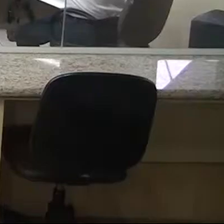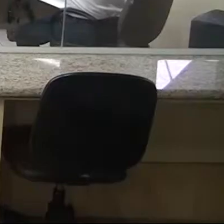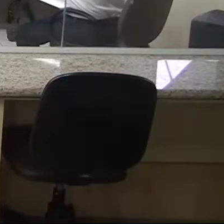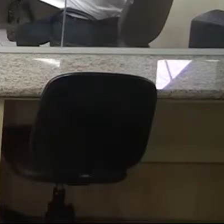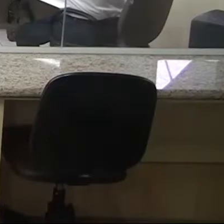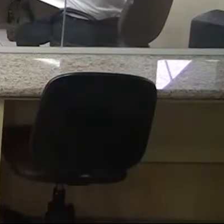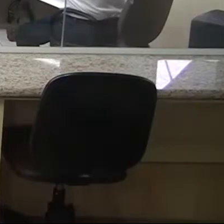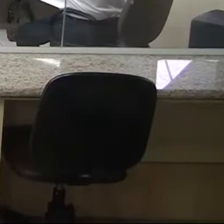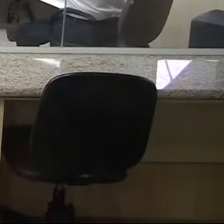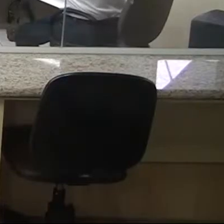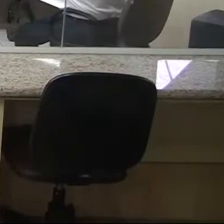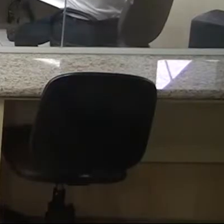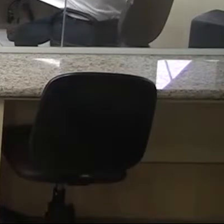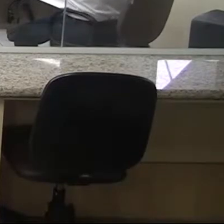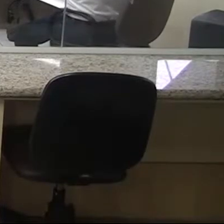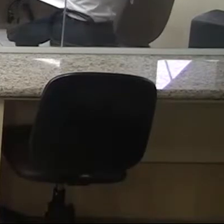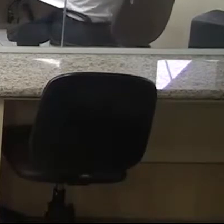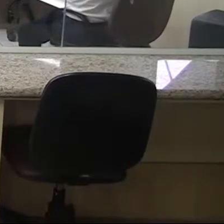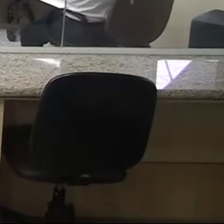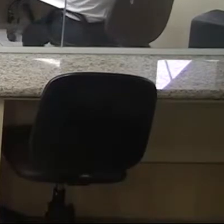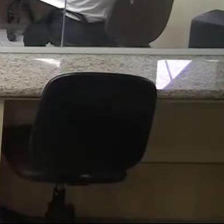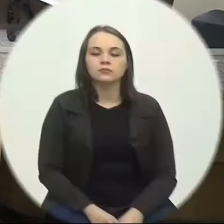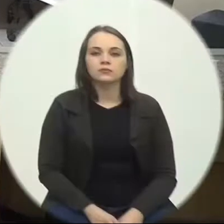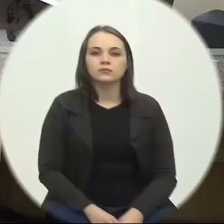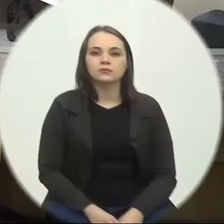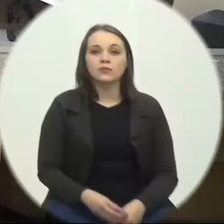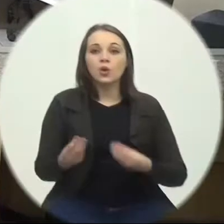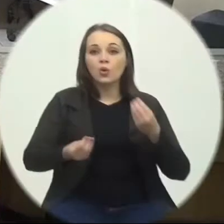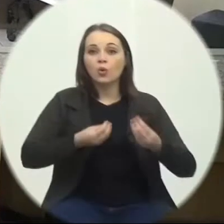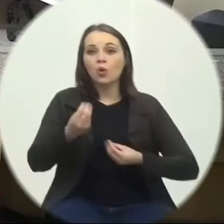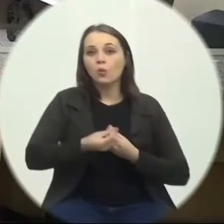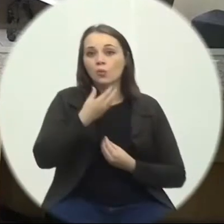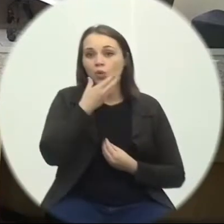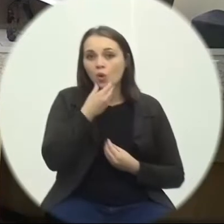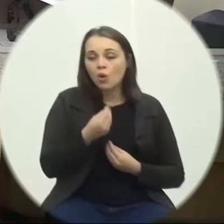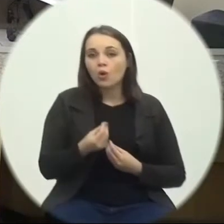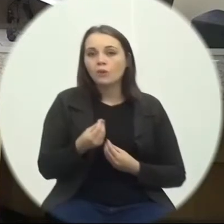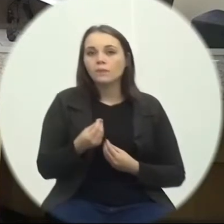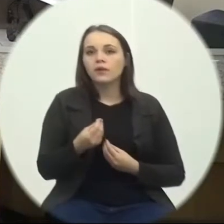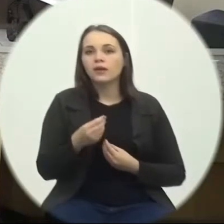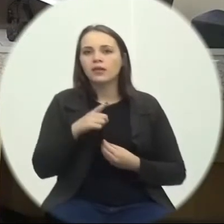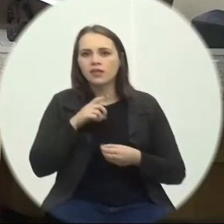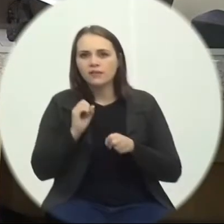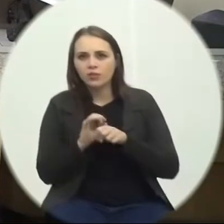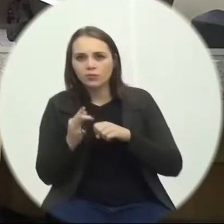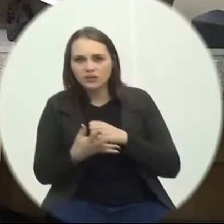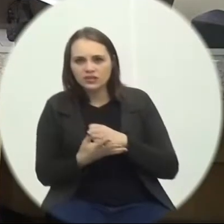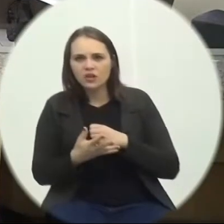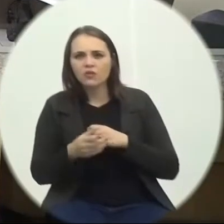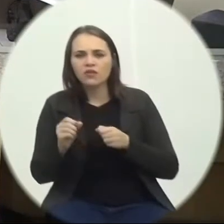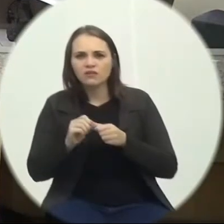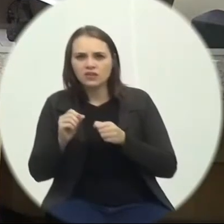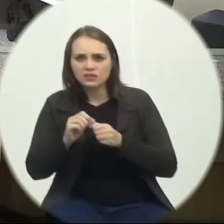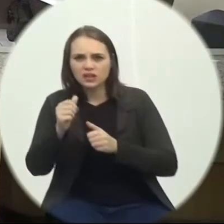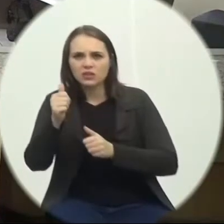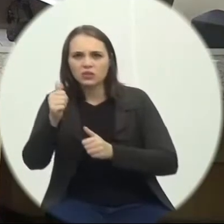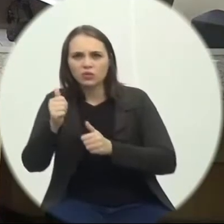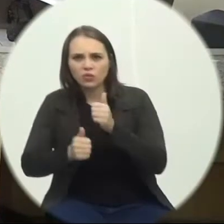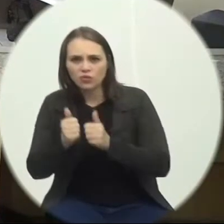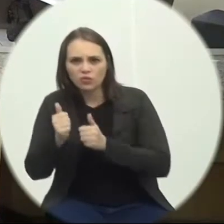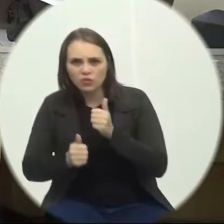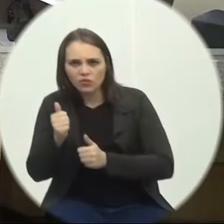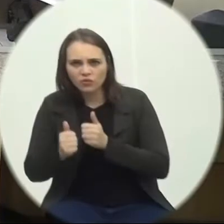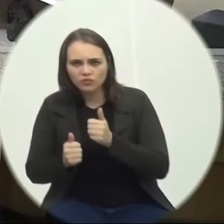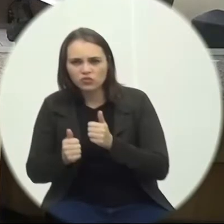Pessoal Como que o Luiz Foi contaminado No futebol Não Foi com o toque Na